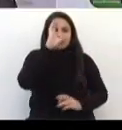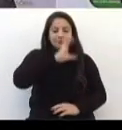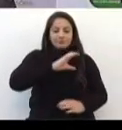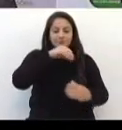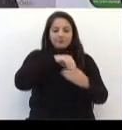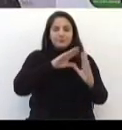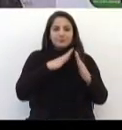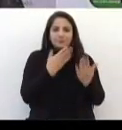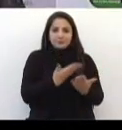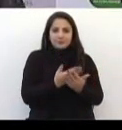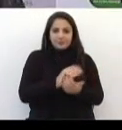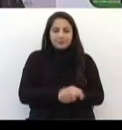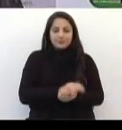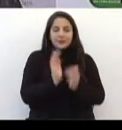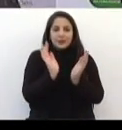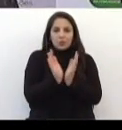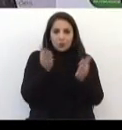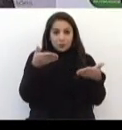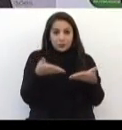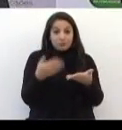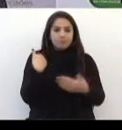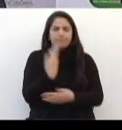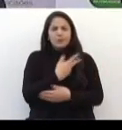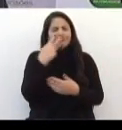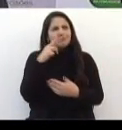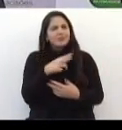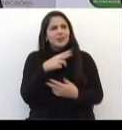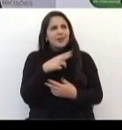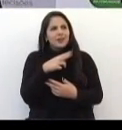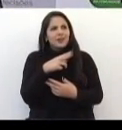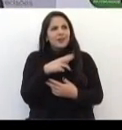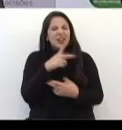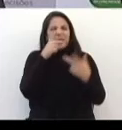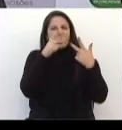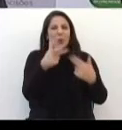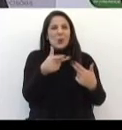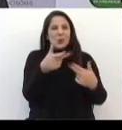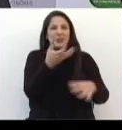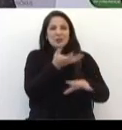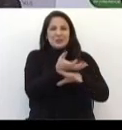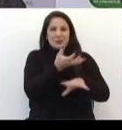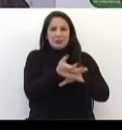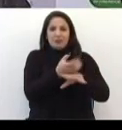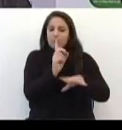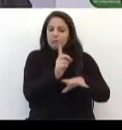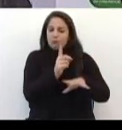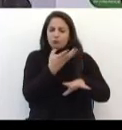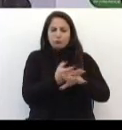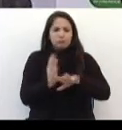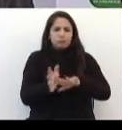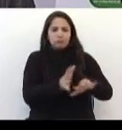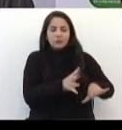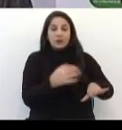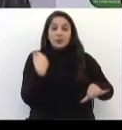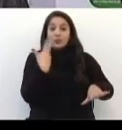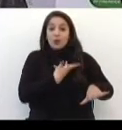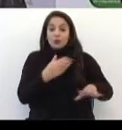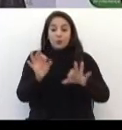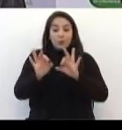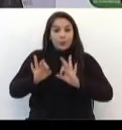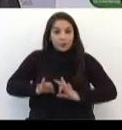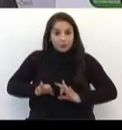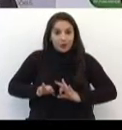Nas comissões, parecia que nós estávamos Criando uma disciplina Que não é Nós estamos criando um programa Que